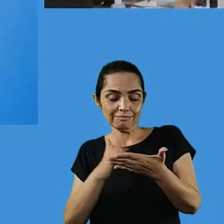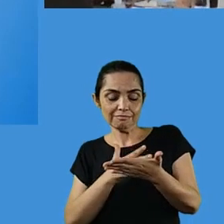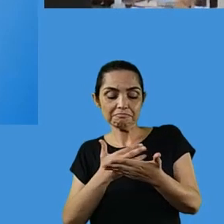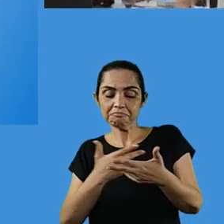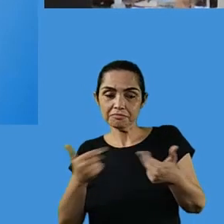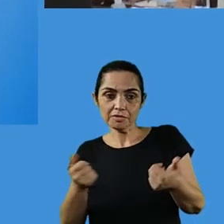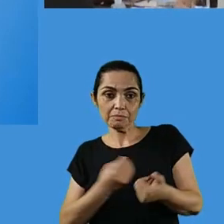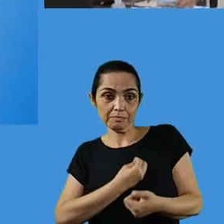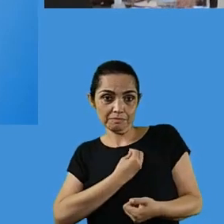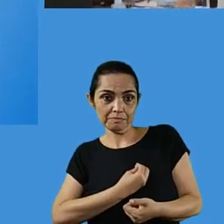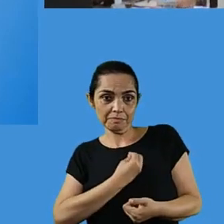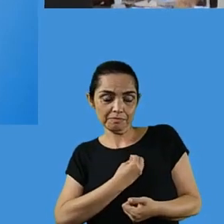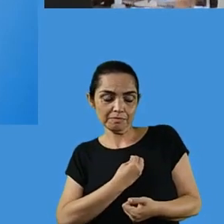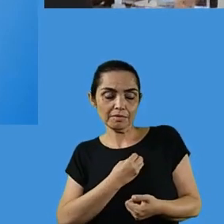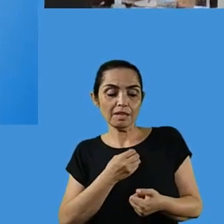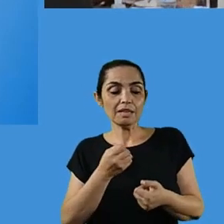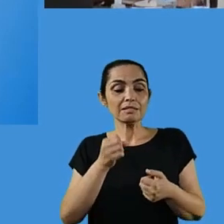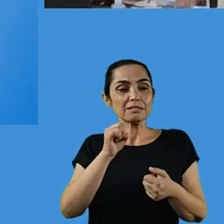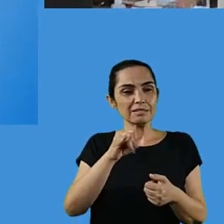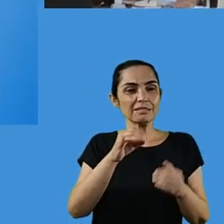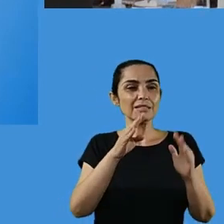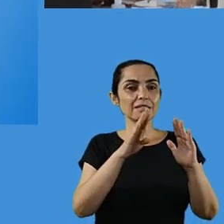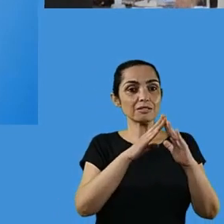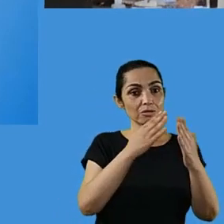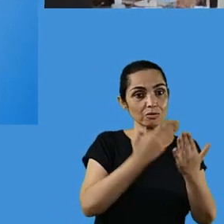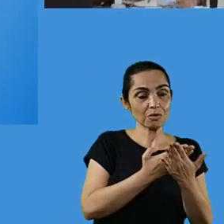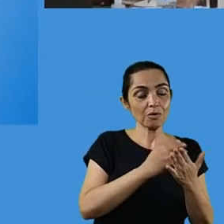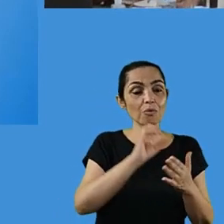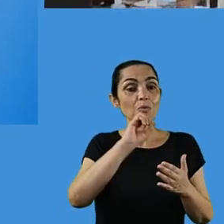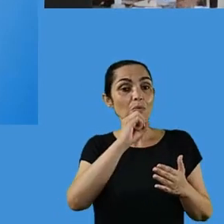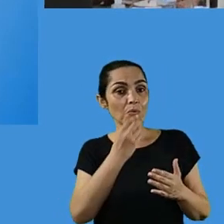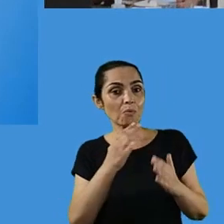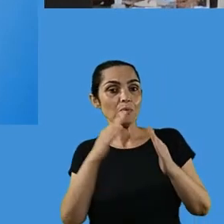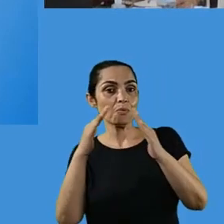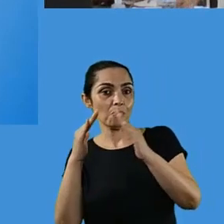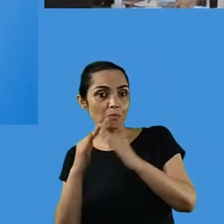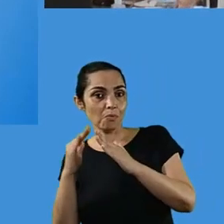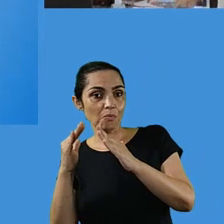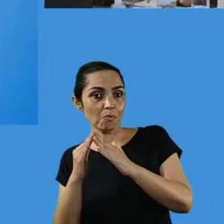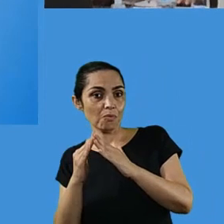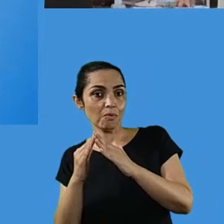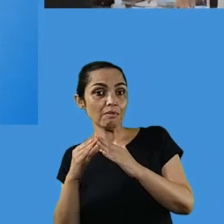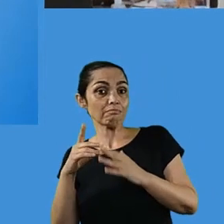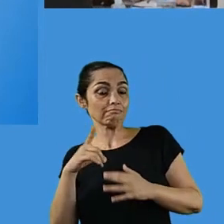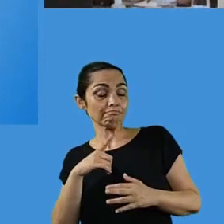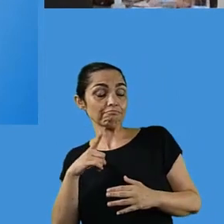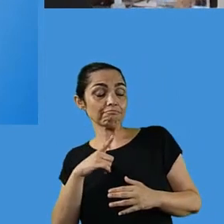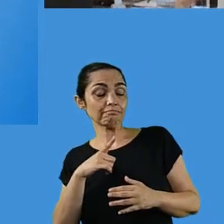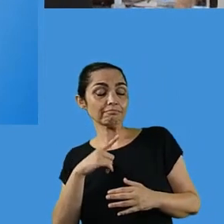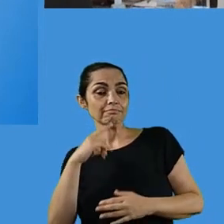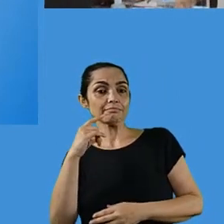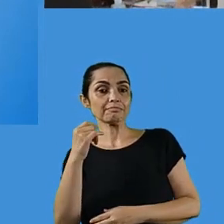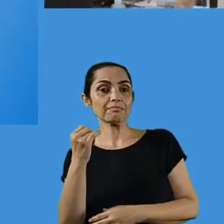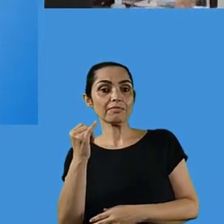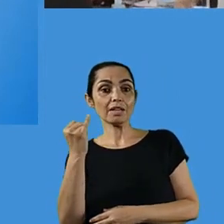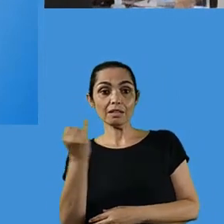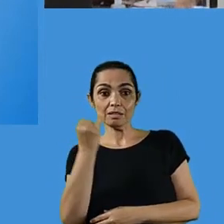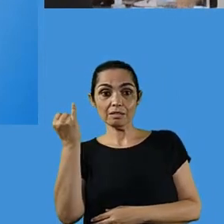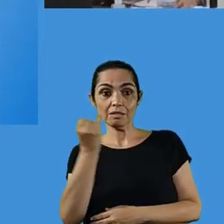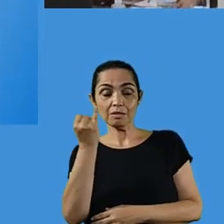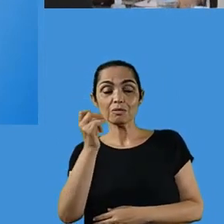independente se ele está na escola ou está no domicílio, ele vai ter um personagem fundamental nesse processo, que é o professor.